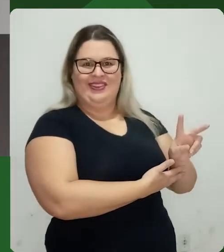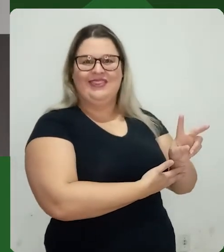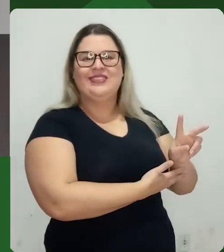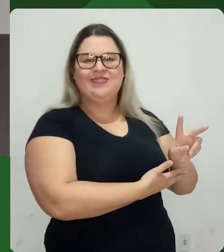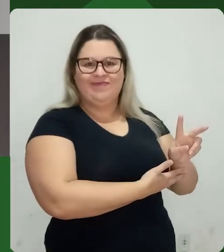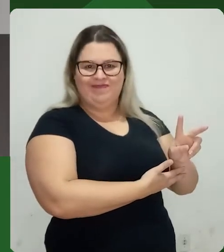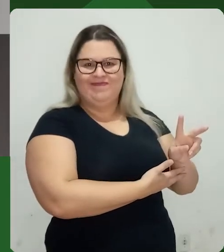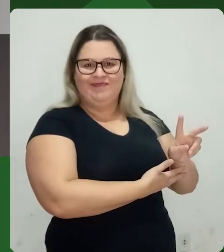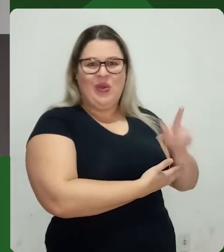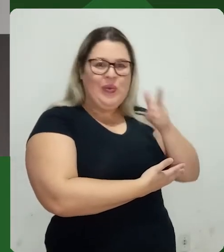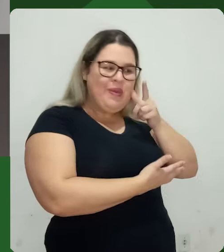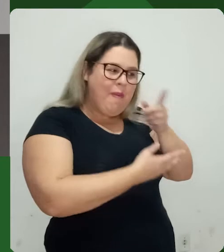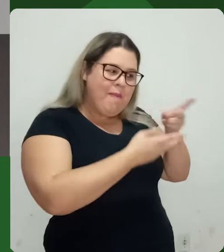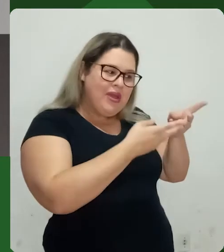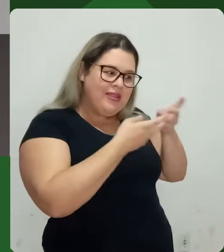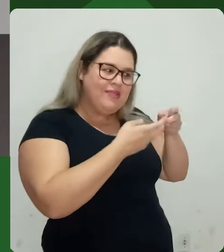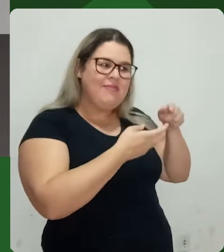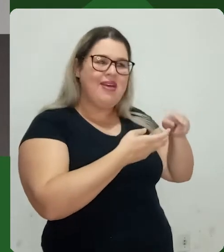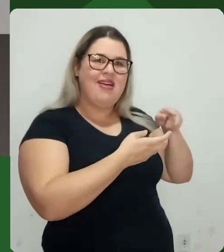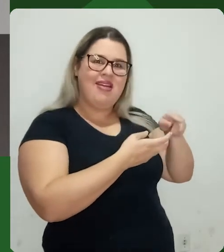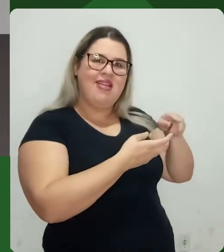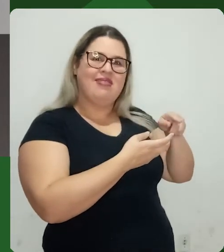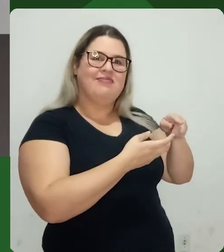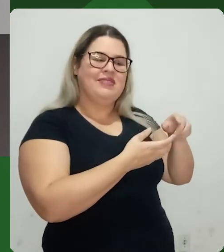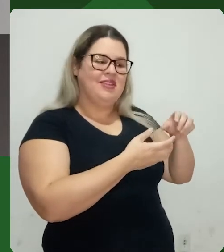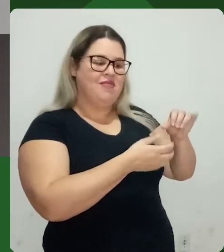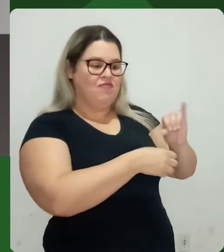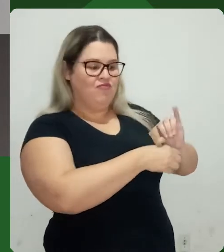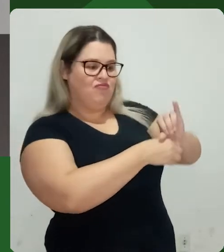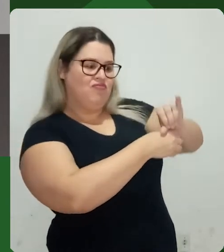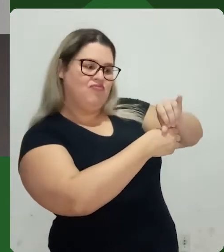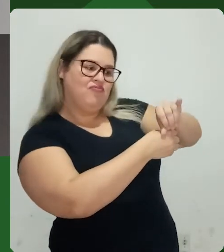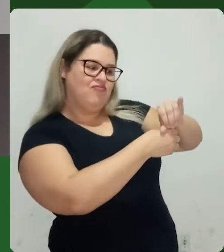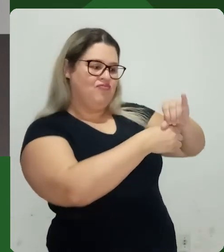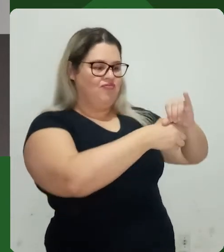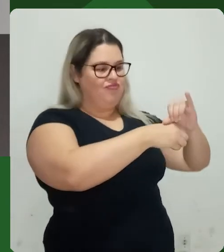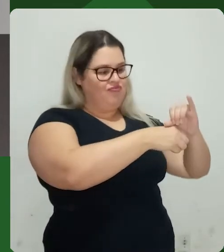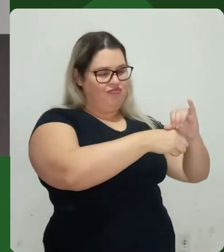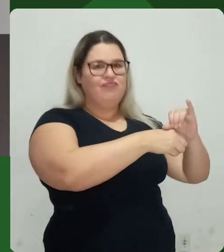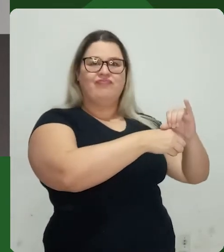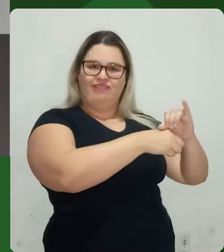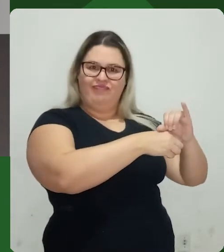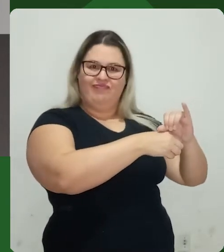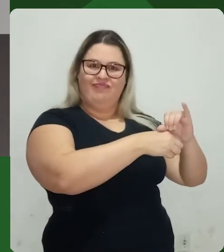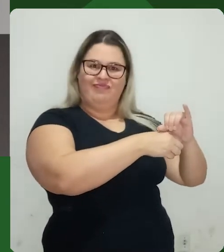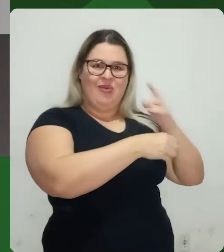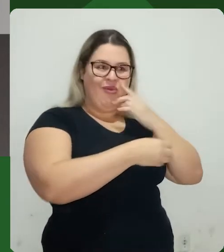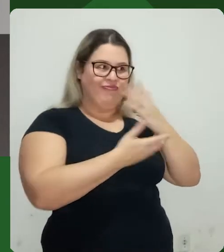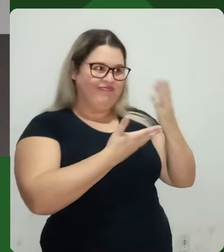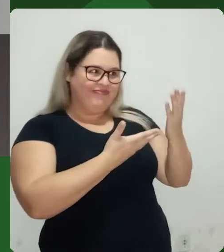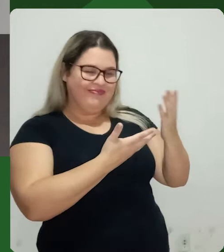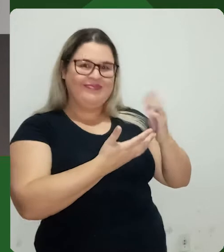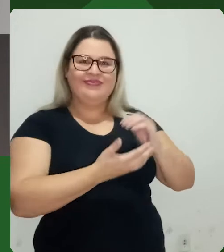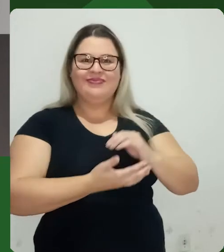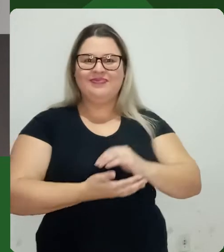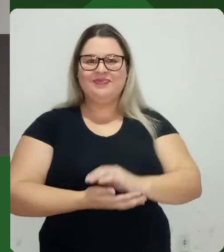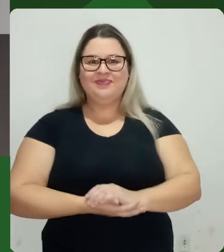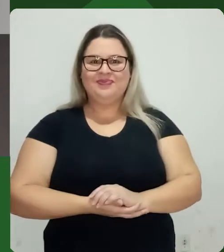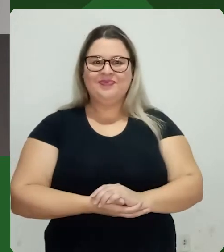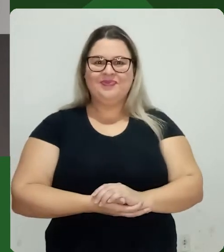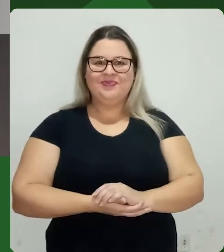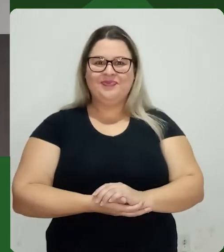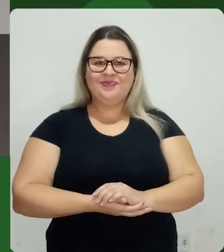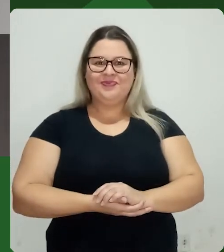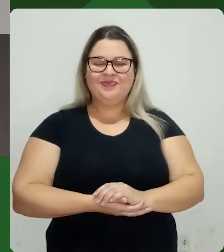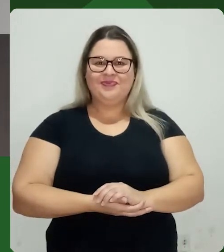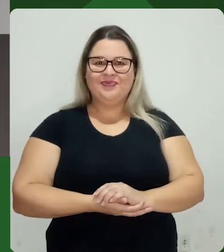né, essa parte de cima reta, essa parte daqui também, e eu consigo perceber esse detalhezinho que tá aqui também, que se eu escureço muito, ele já